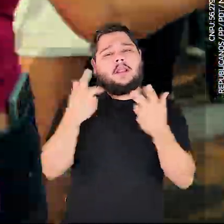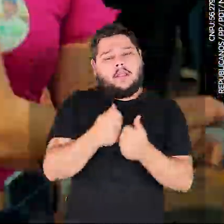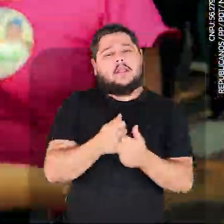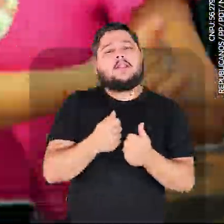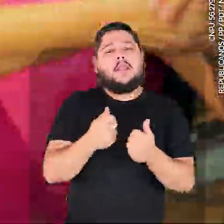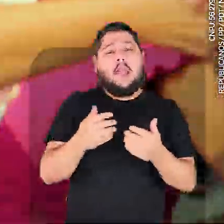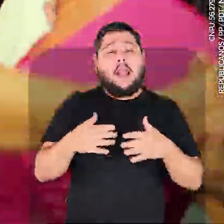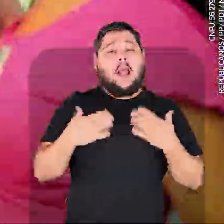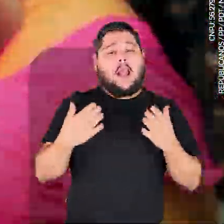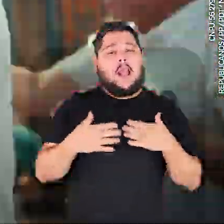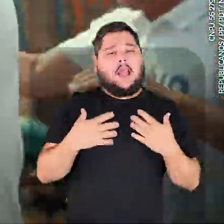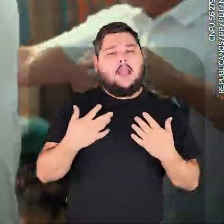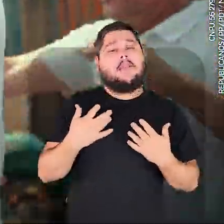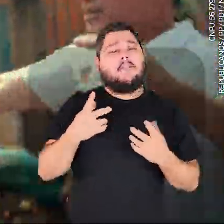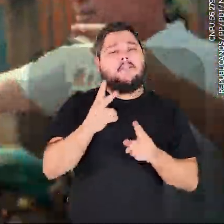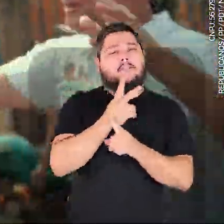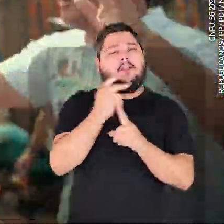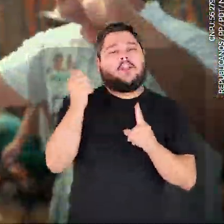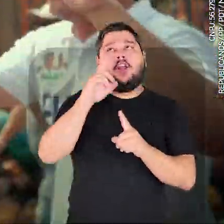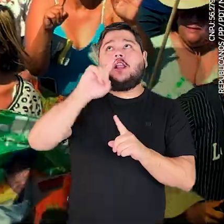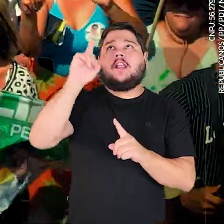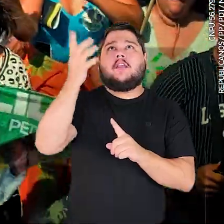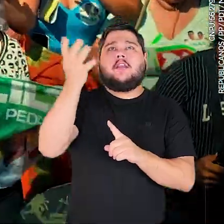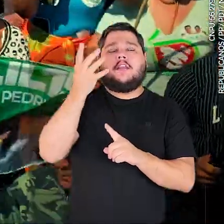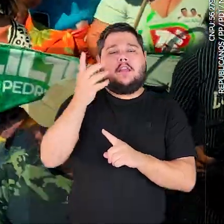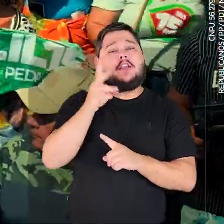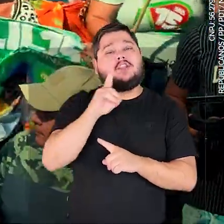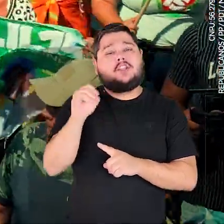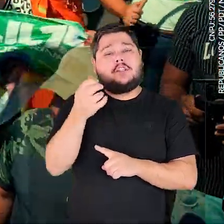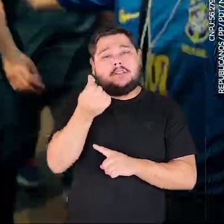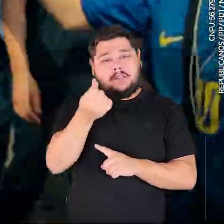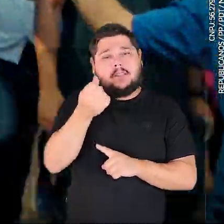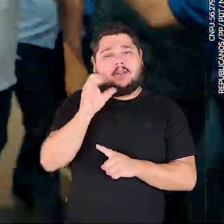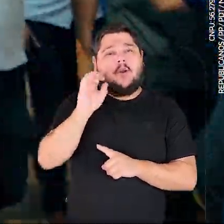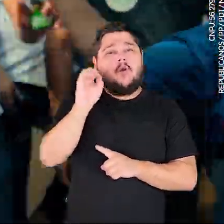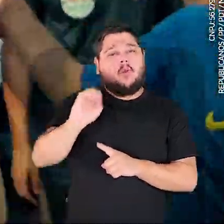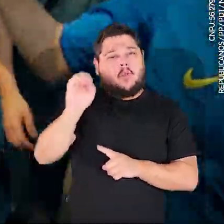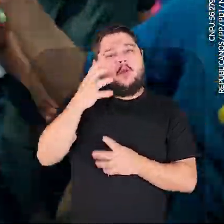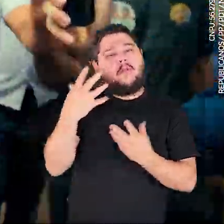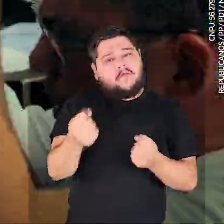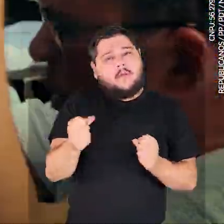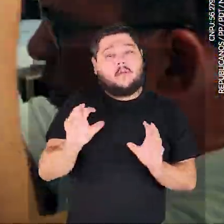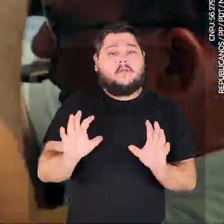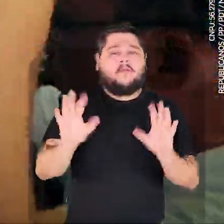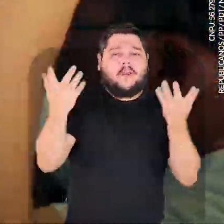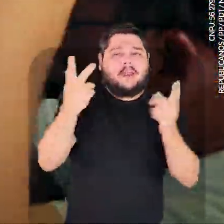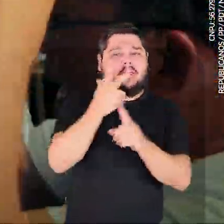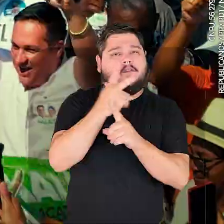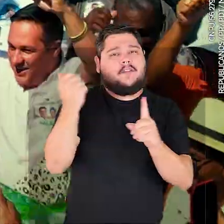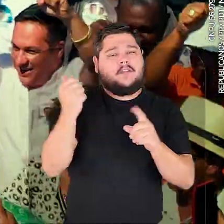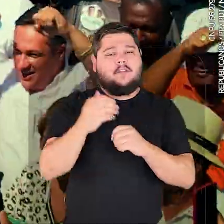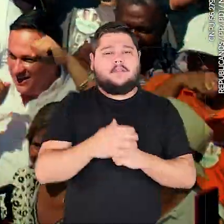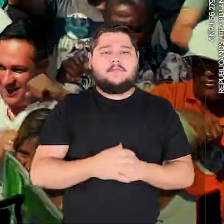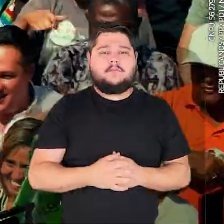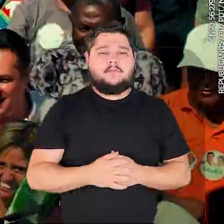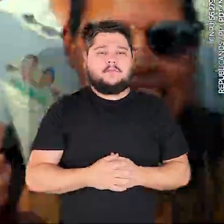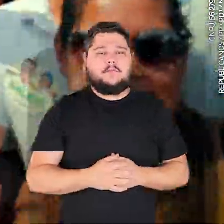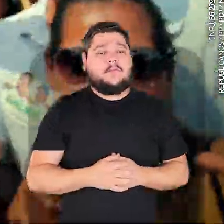com uma festa linda, pra cima, propositiva. A campanha é limpa, alegre e, se Deus quiser,